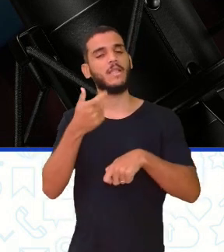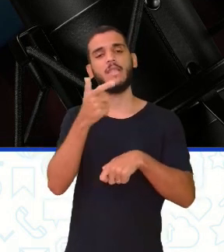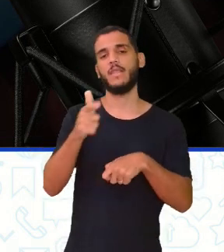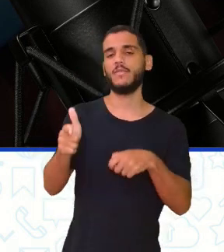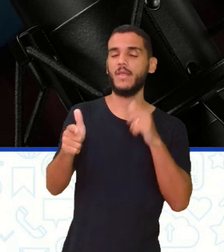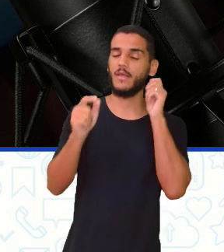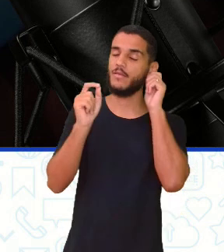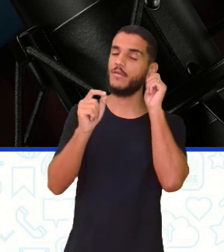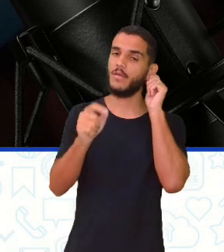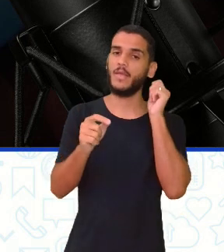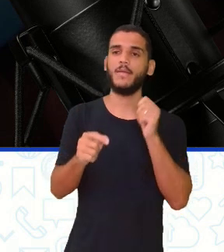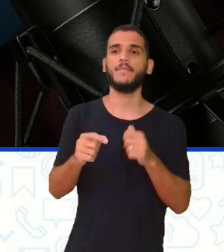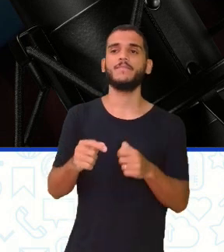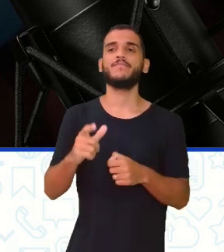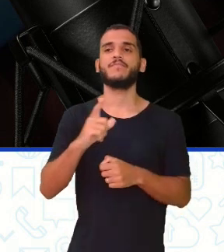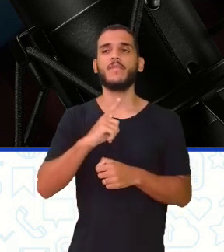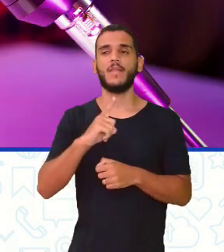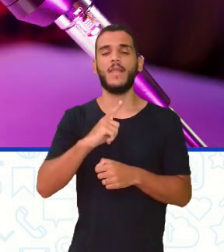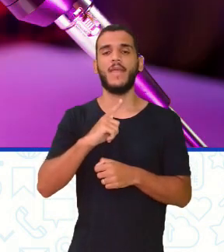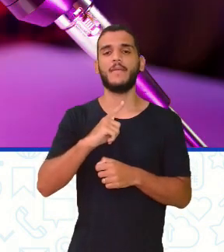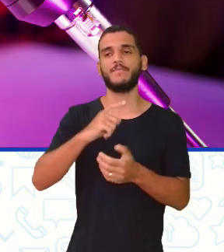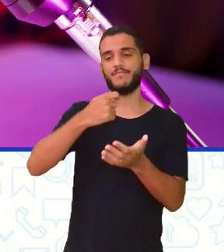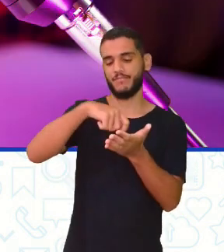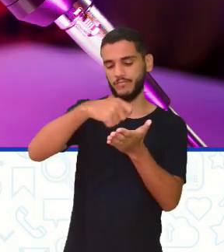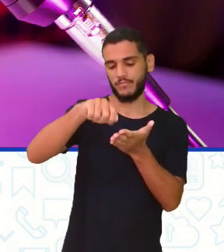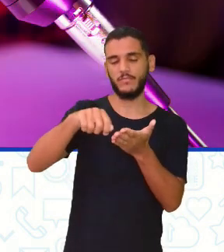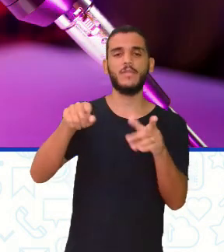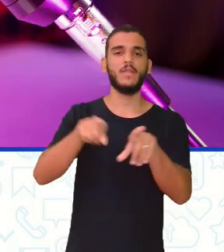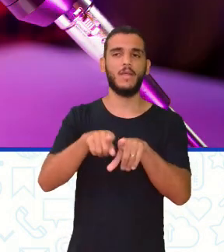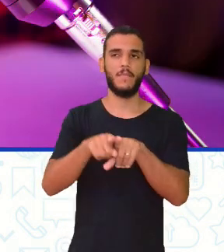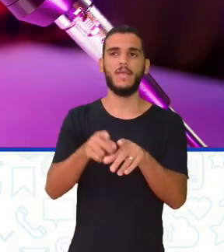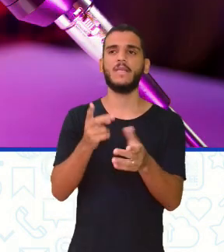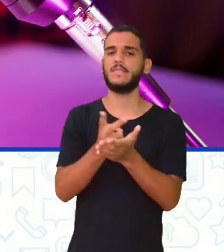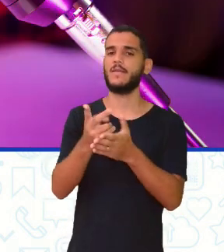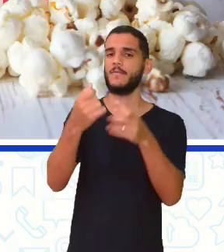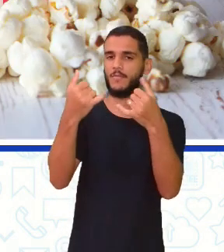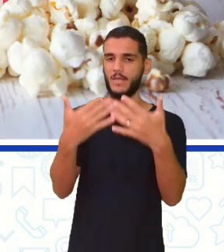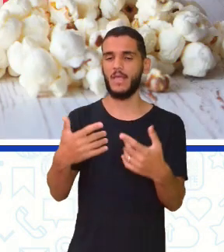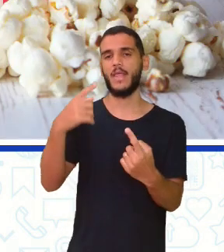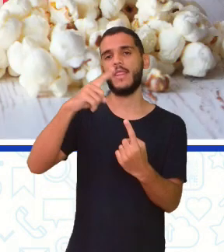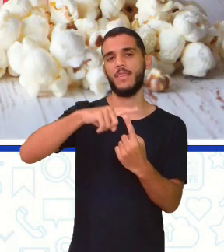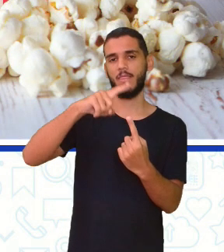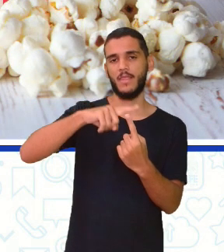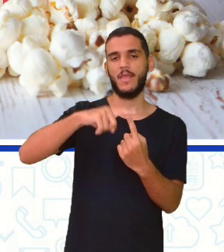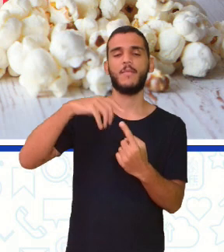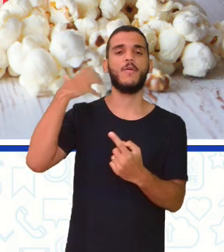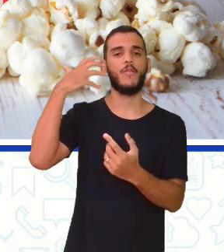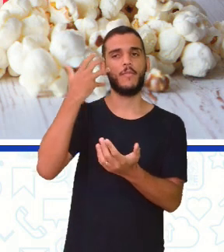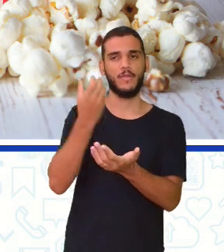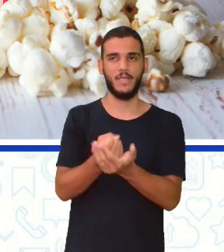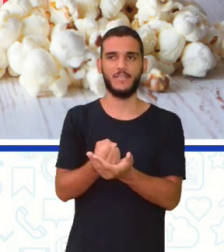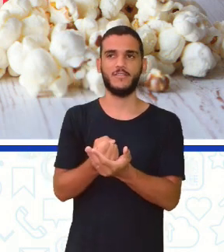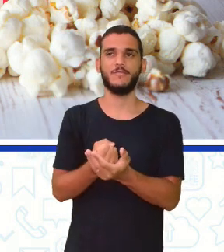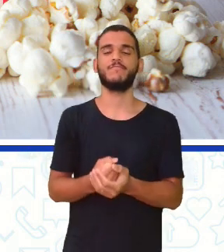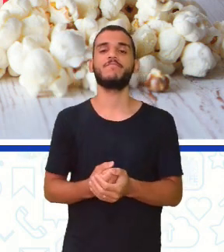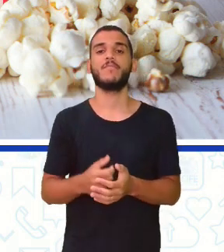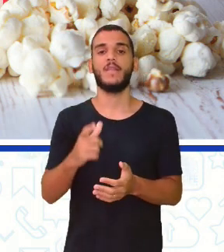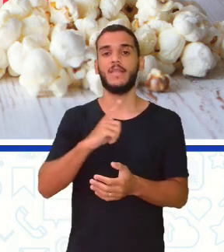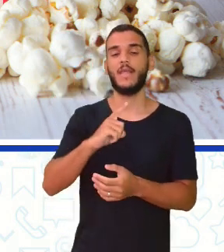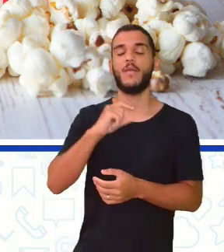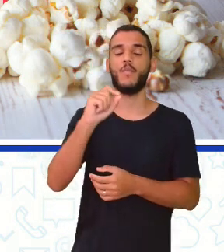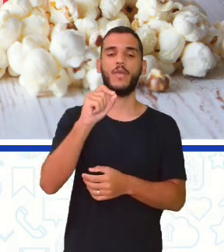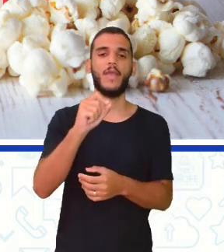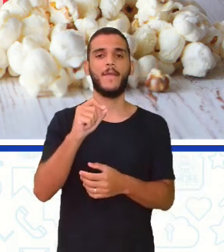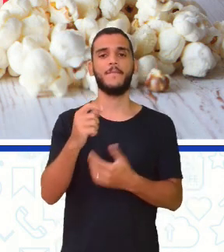Isso aqui, toda aula eu tenho falado, então vocês já estão sabendo demais. Vamos ver alguns tipos de podcast, né? A gente pode ter o podcast